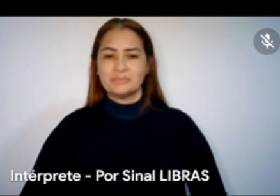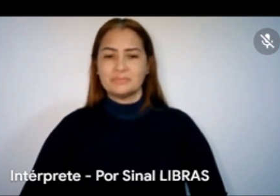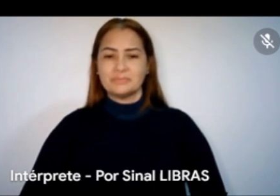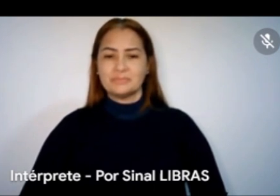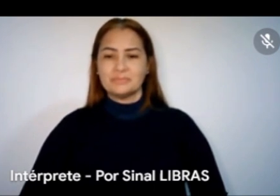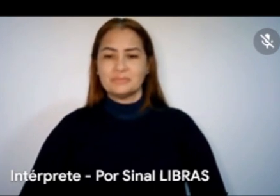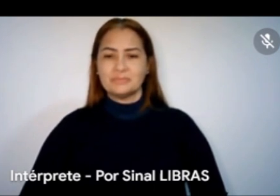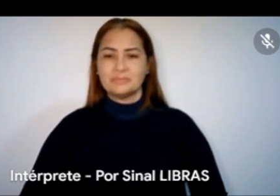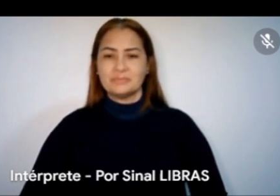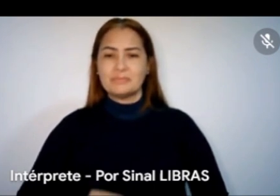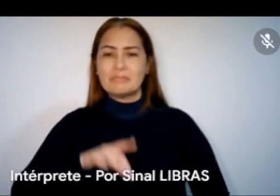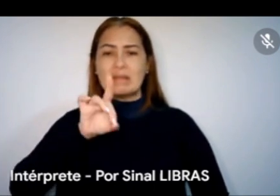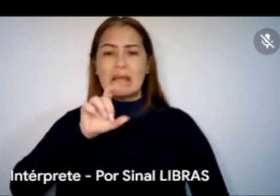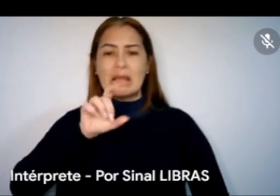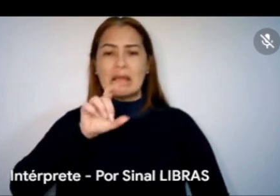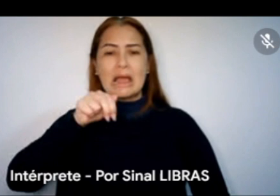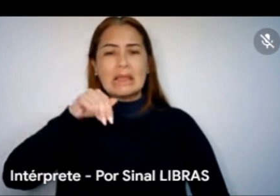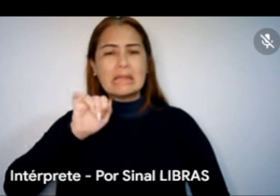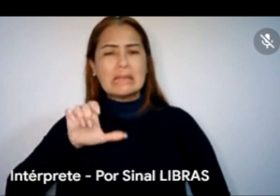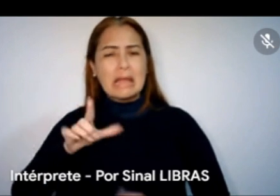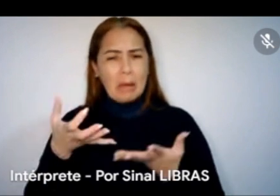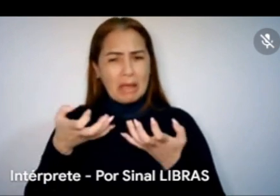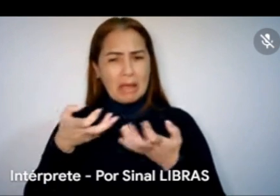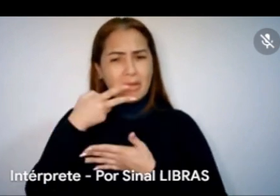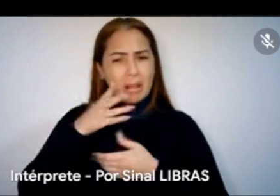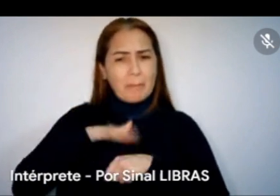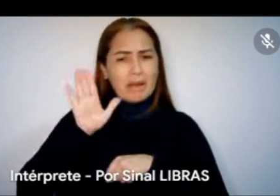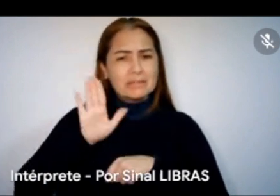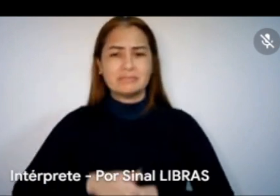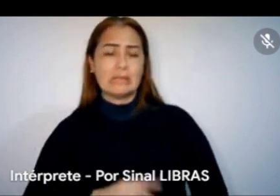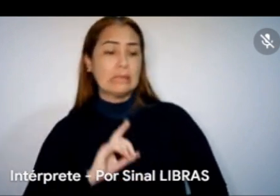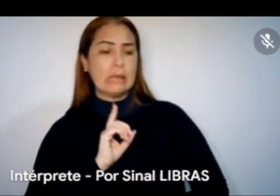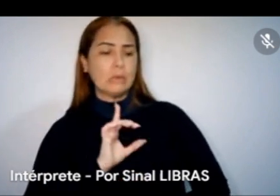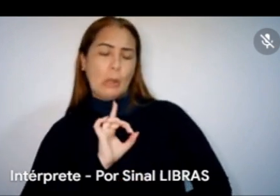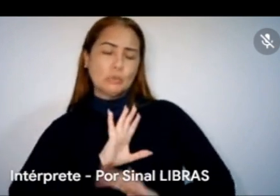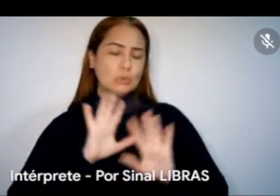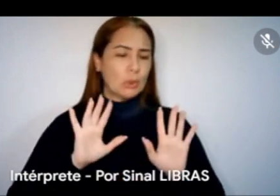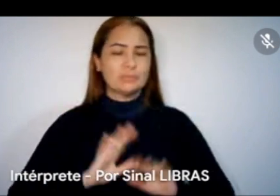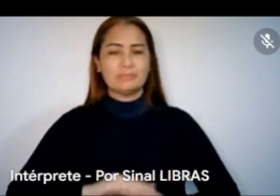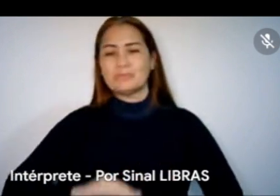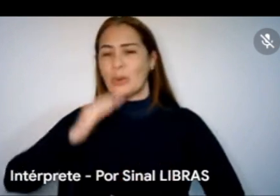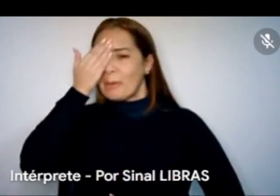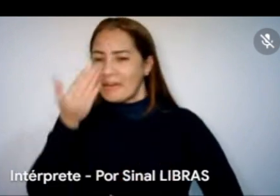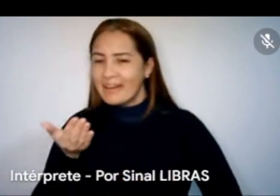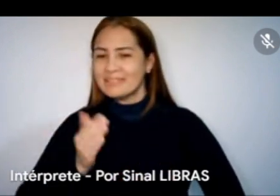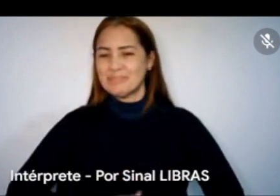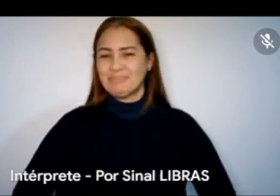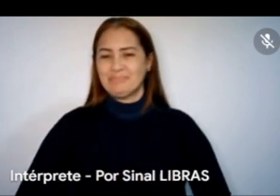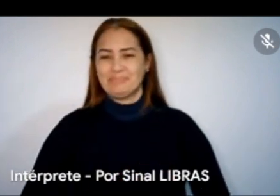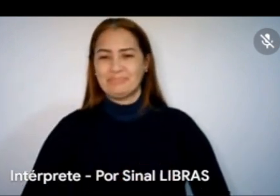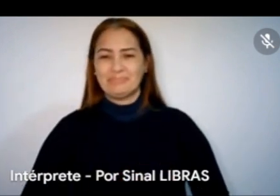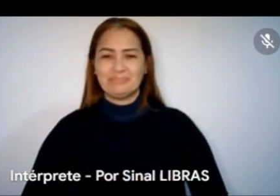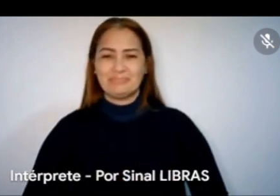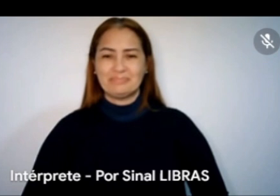Daniel, você deseja se manifestar mais? Não, só isso mesmo. Ah, obrigado, Daniel. Não, eu tenho uma coisa.